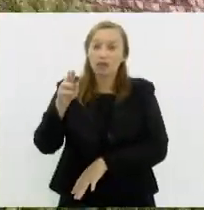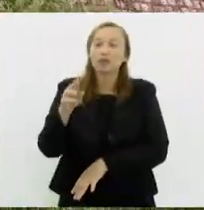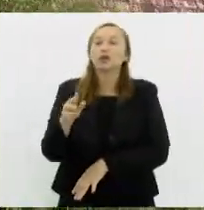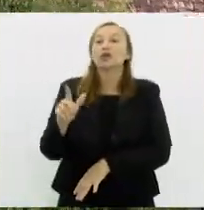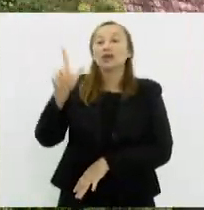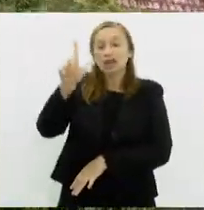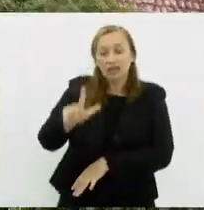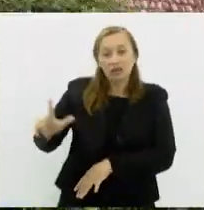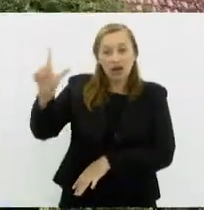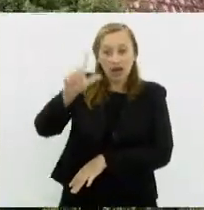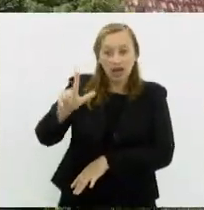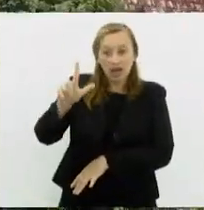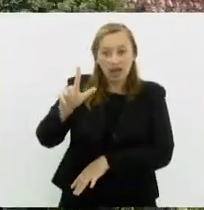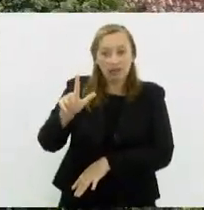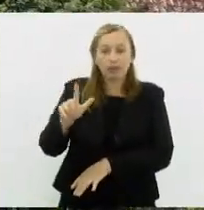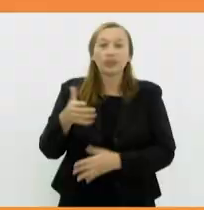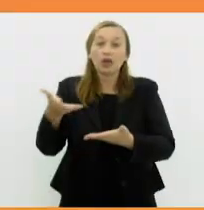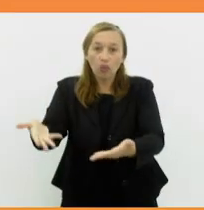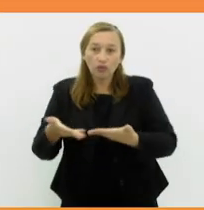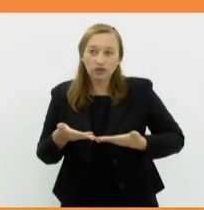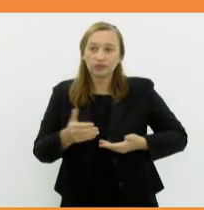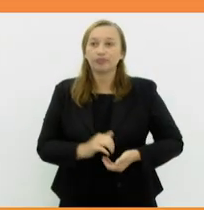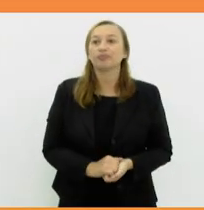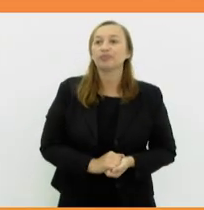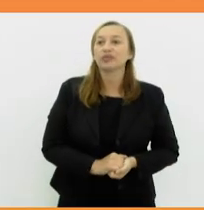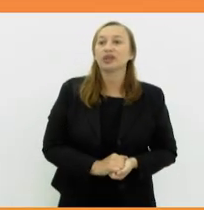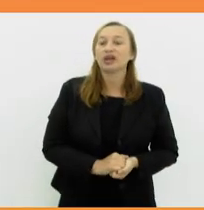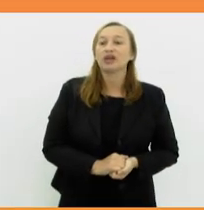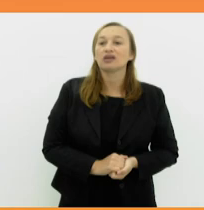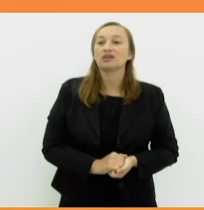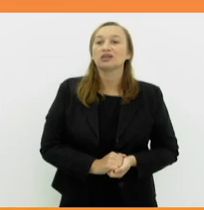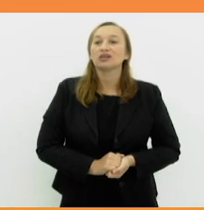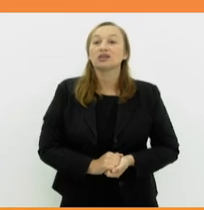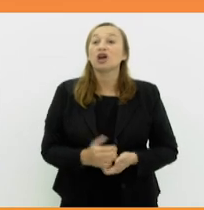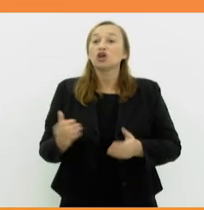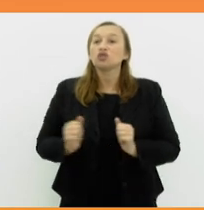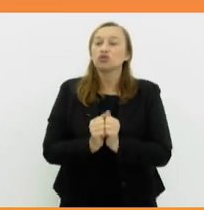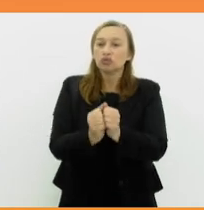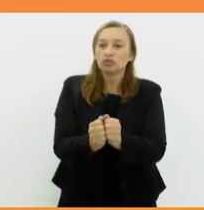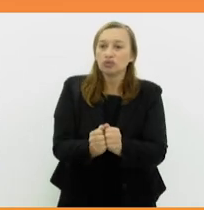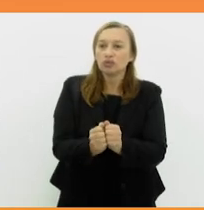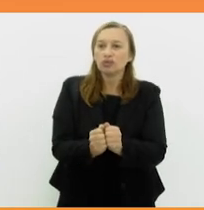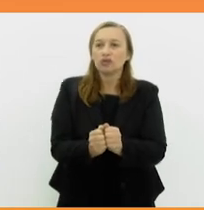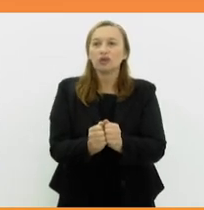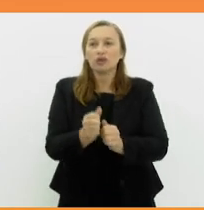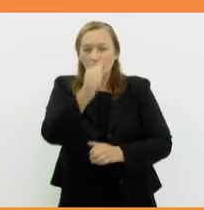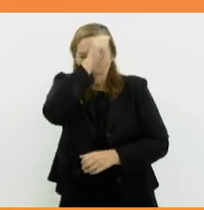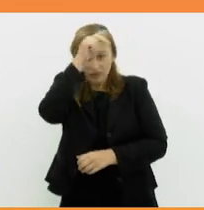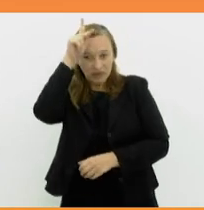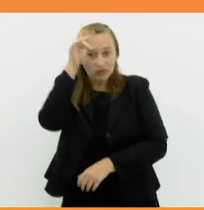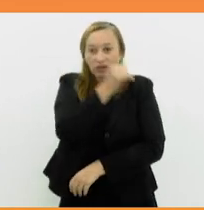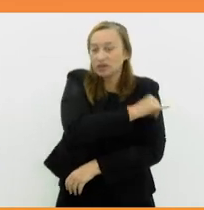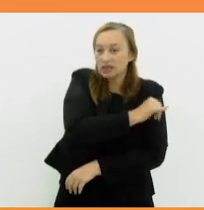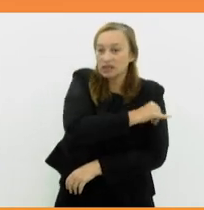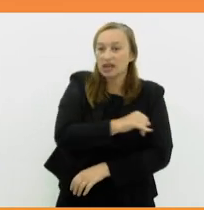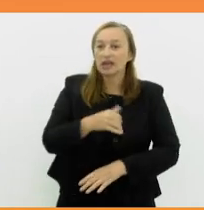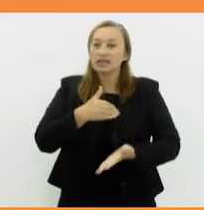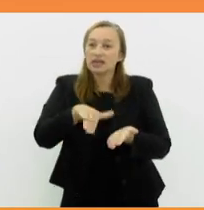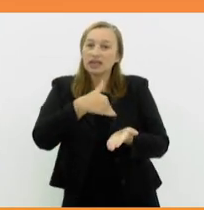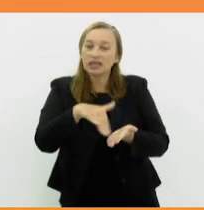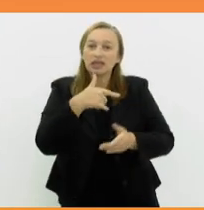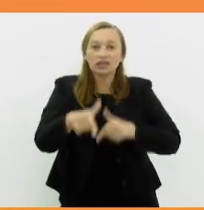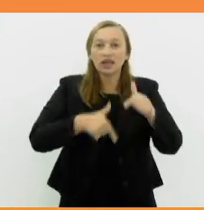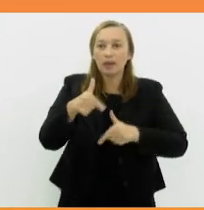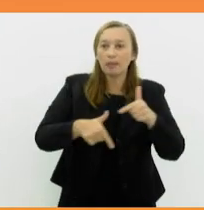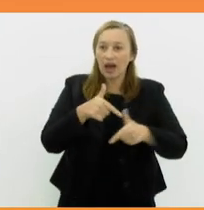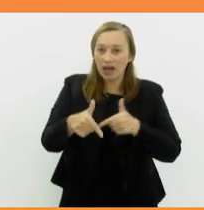zona sul do Rio, é quem faz o convite. A Revolu Solar vai lançar, junto com a Prefeitura do Rio de Janeiro, através da Secretaria de Trabalho e Renda, um